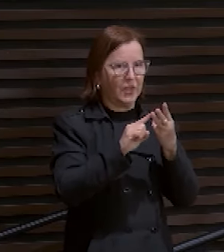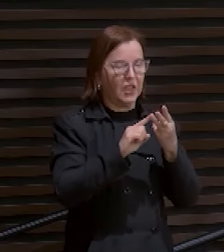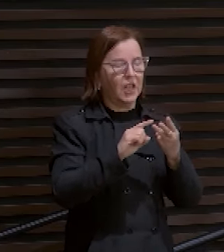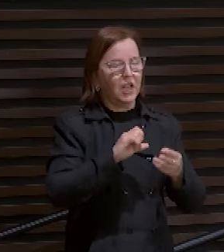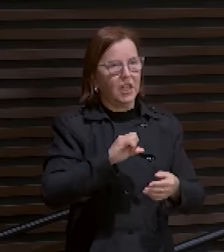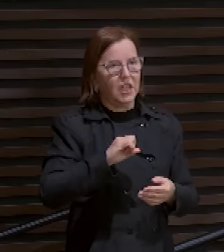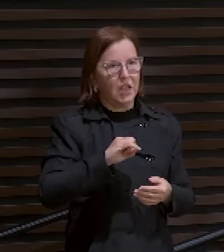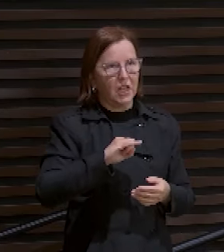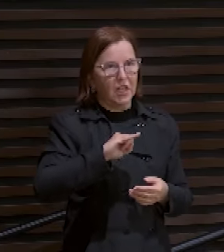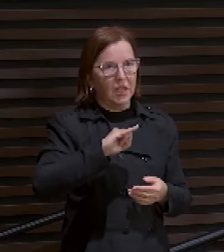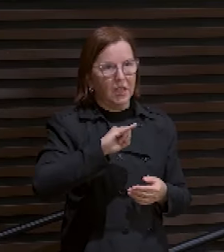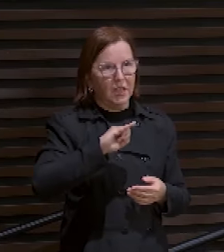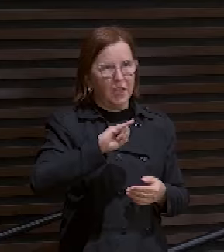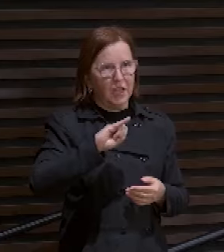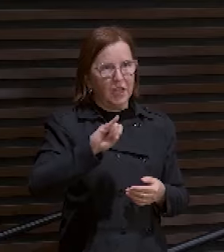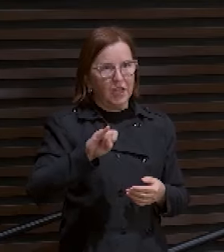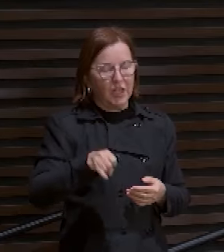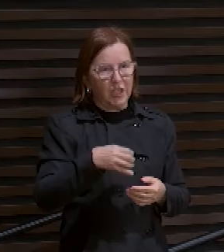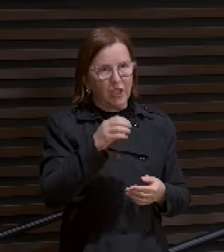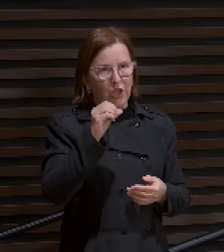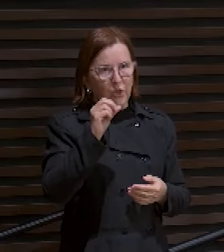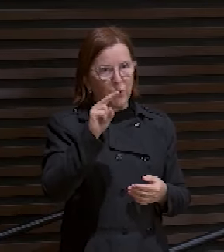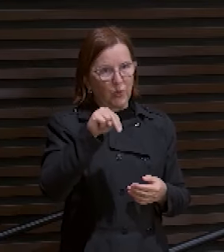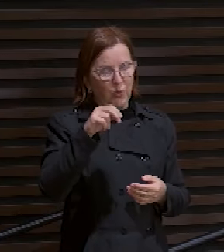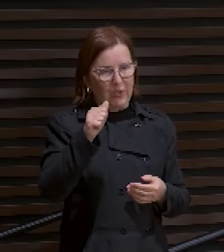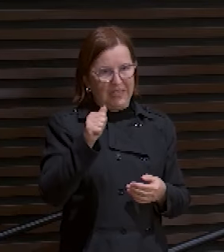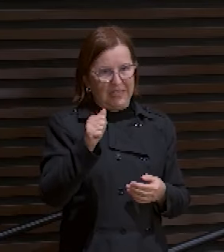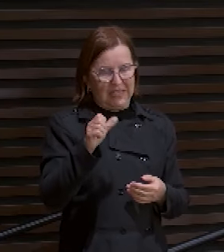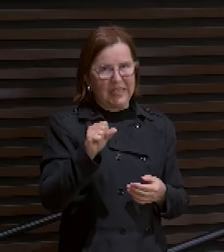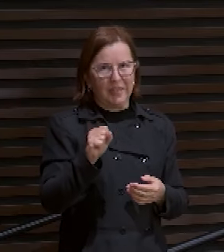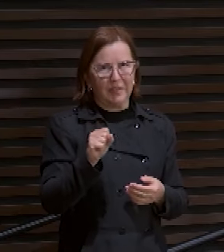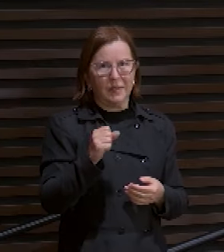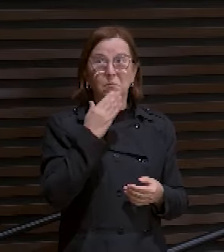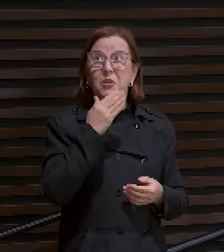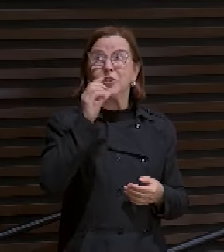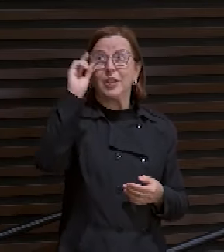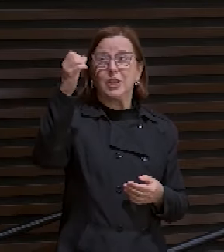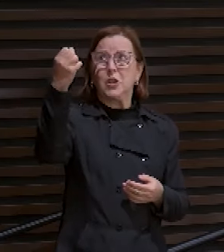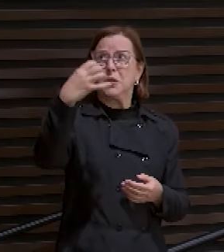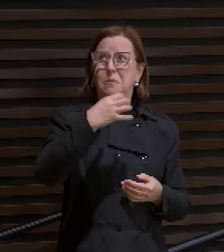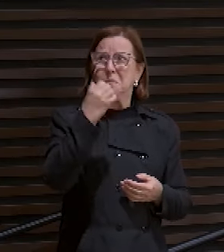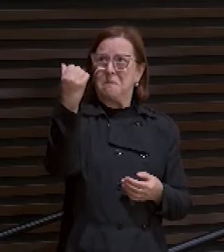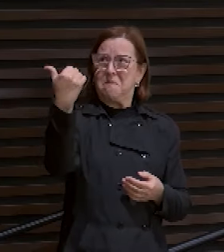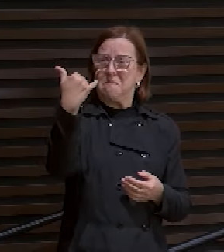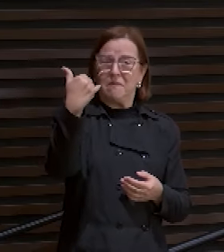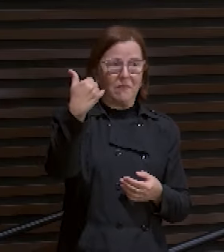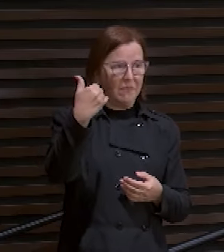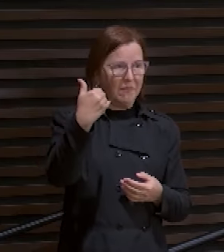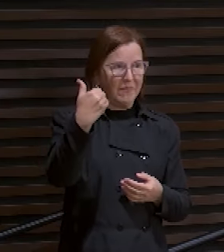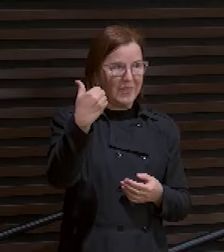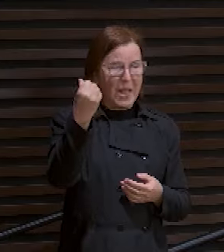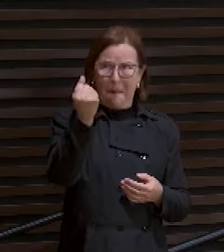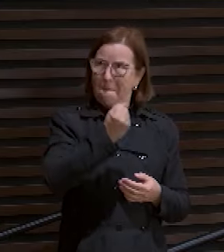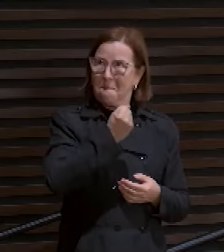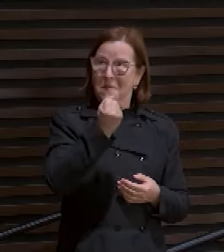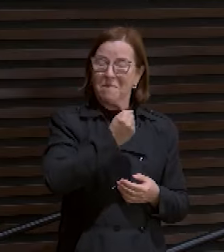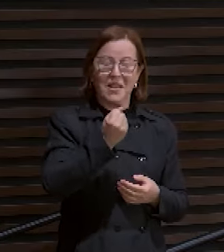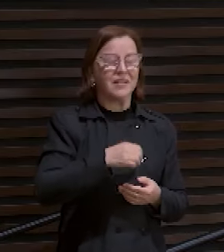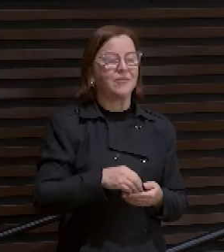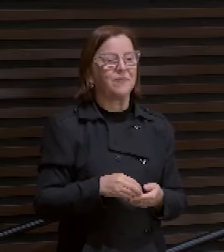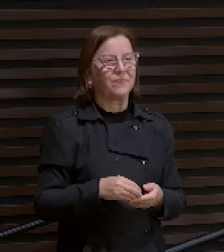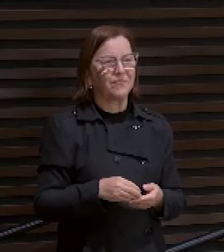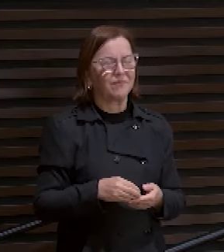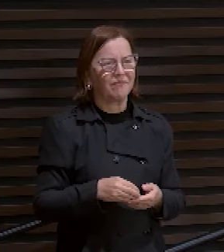disseram para Deus, só me mata. E dizem os teólogos. Não vou entrar na psiquiatria aqui. DMS